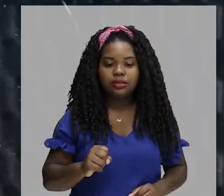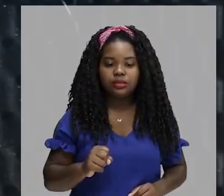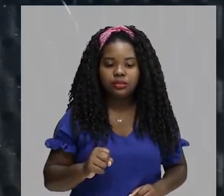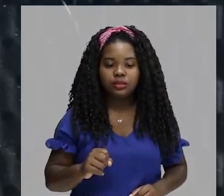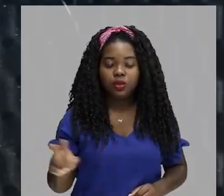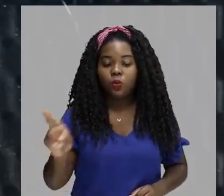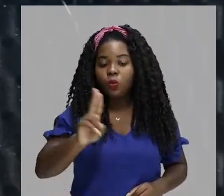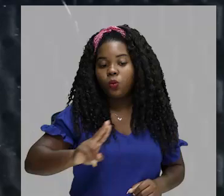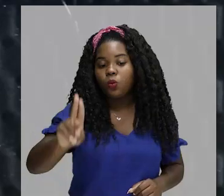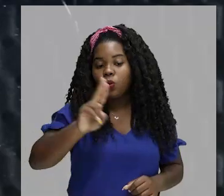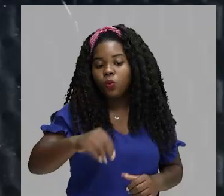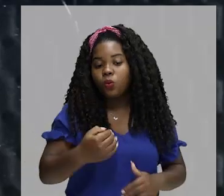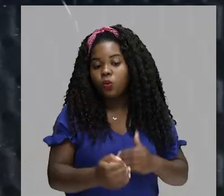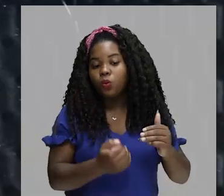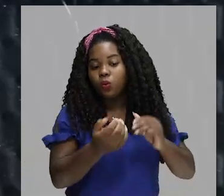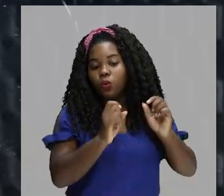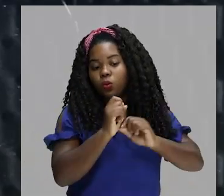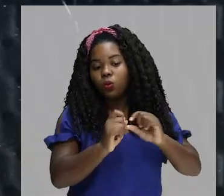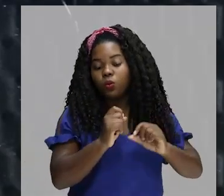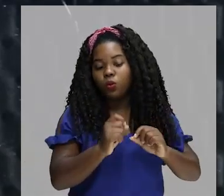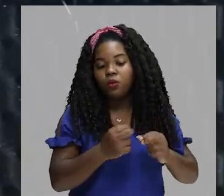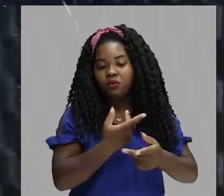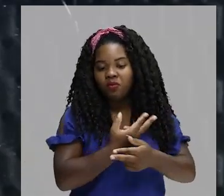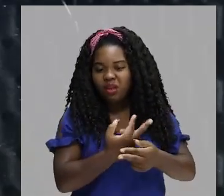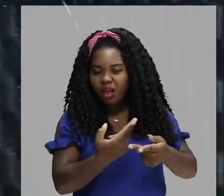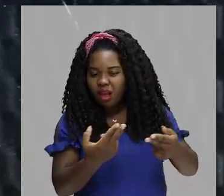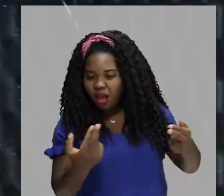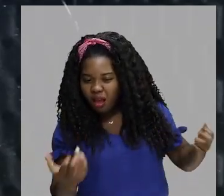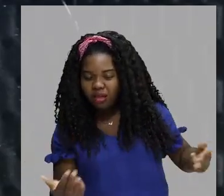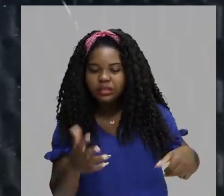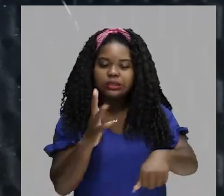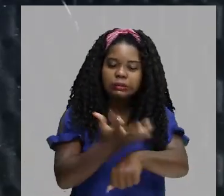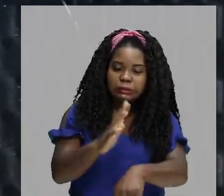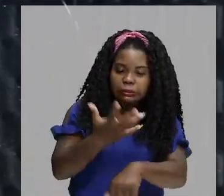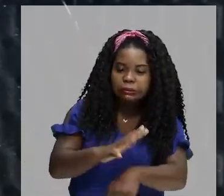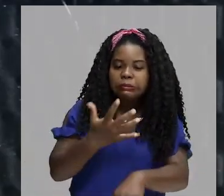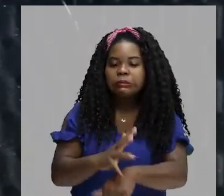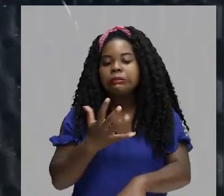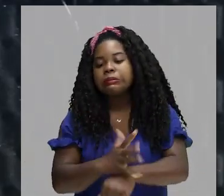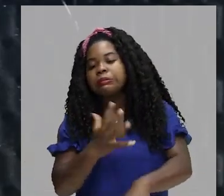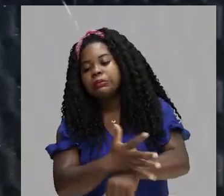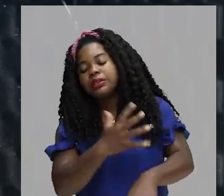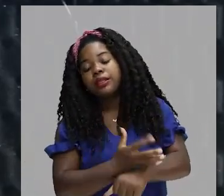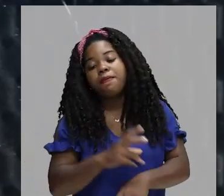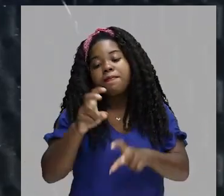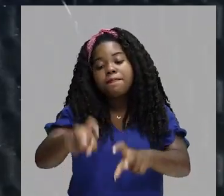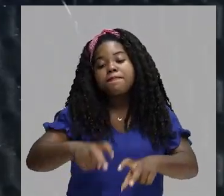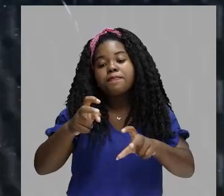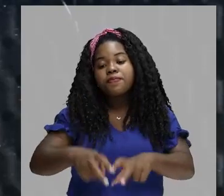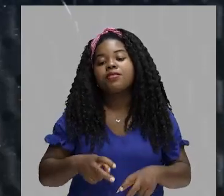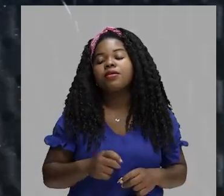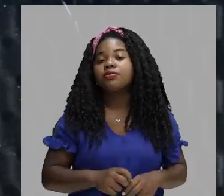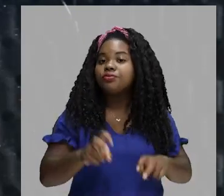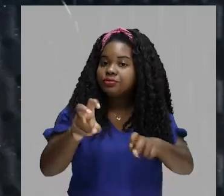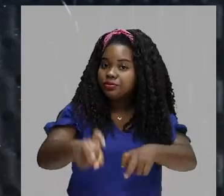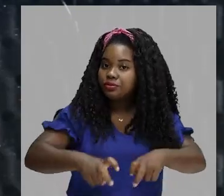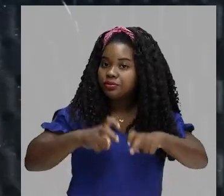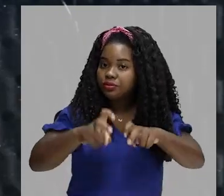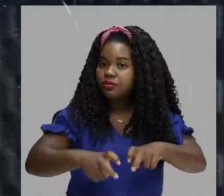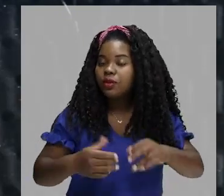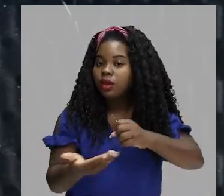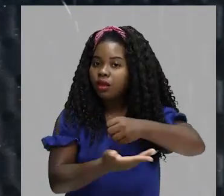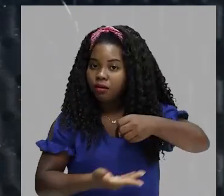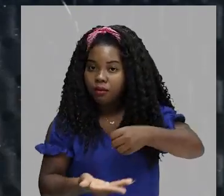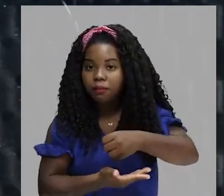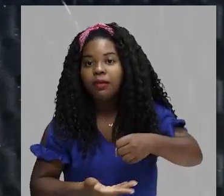utilizavam para desenvolver as diversas atividades agrícolas. Então, a agricultura era a base da economia desses povos.